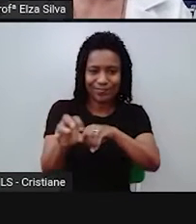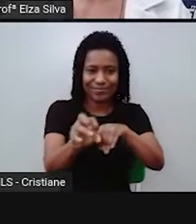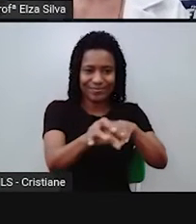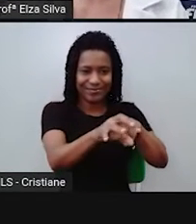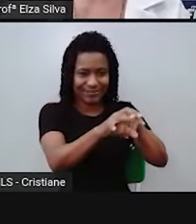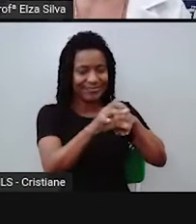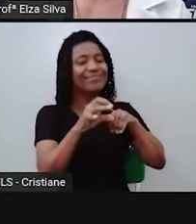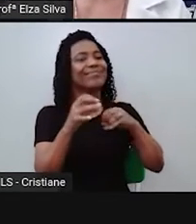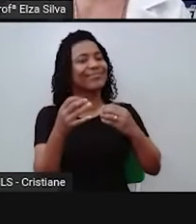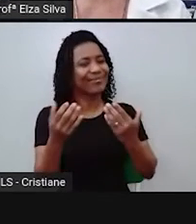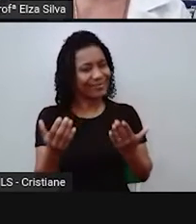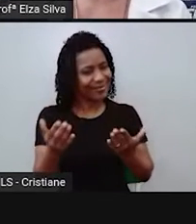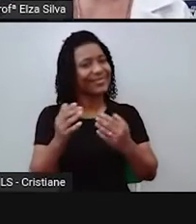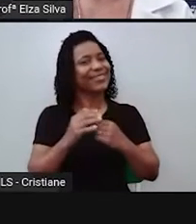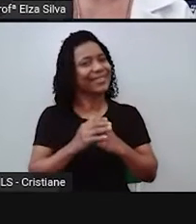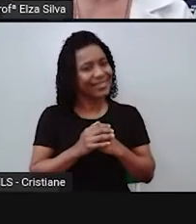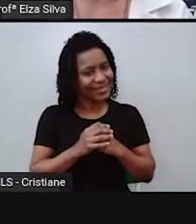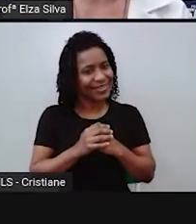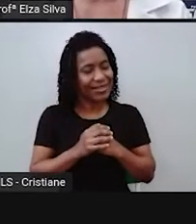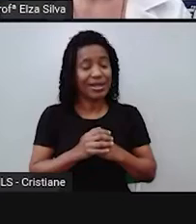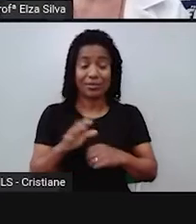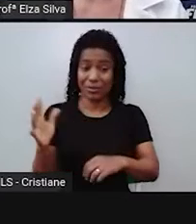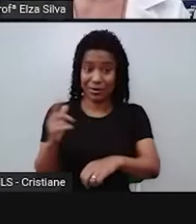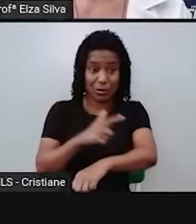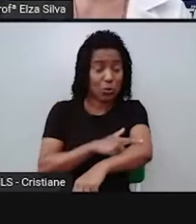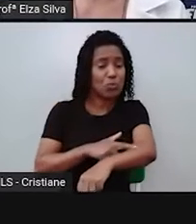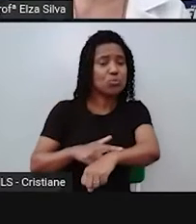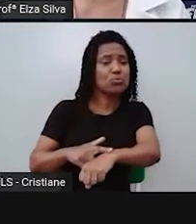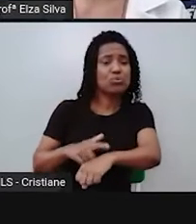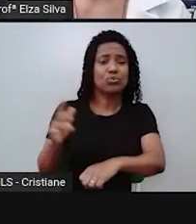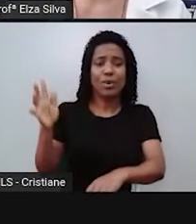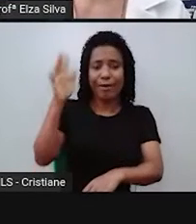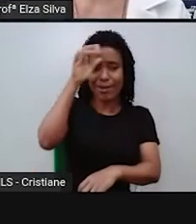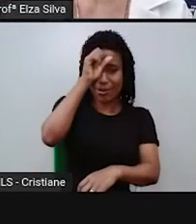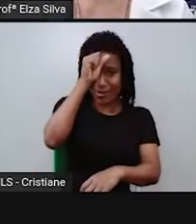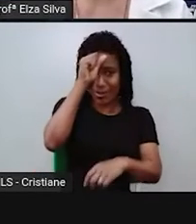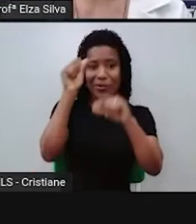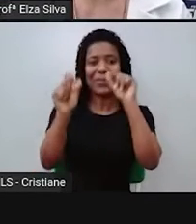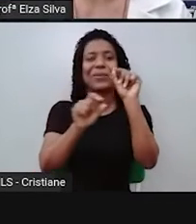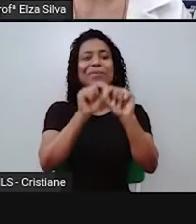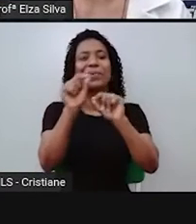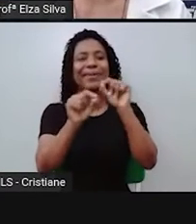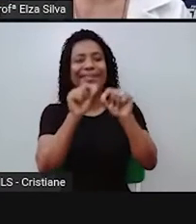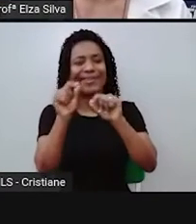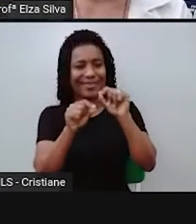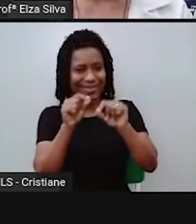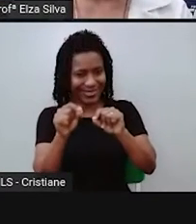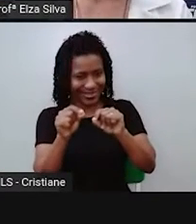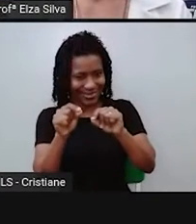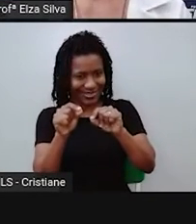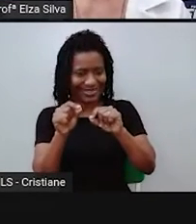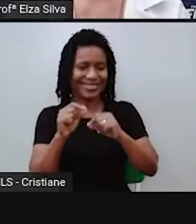geralmente são concluídas com uma moral. Como nós vimos na exposição anterior.